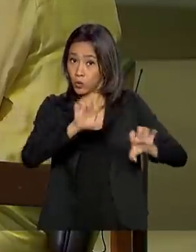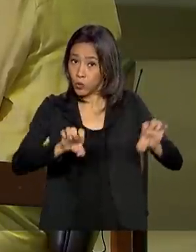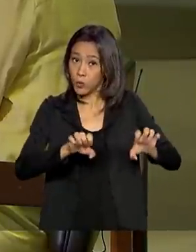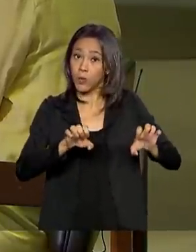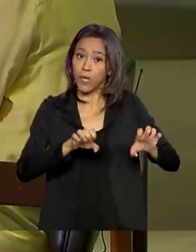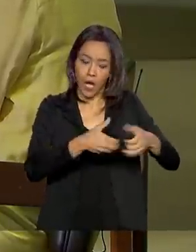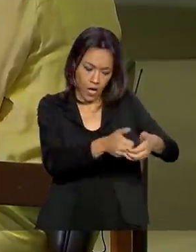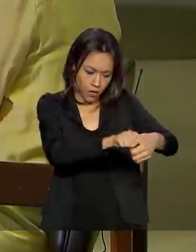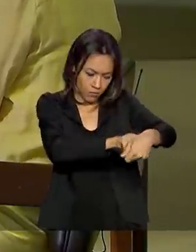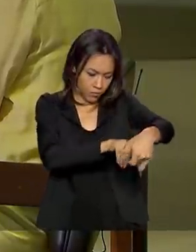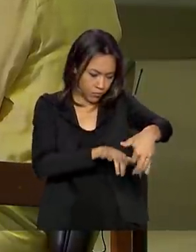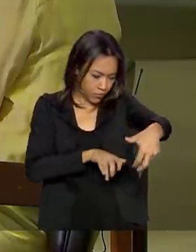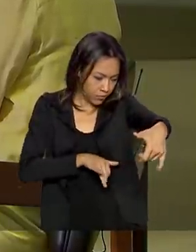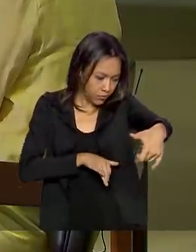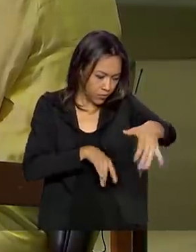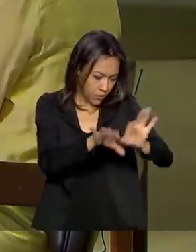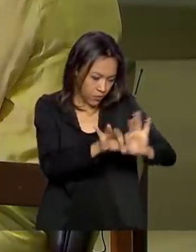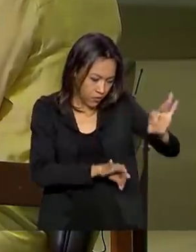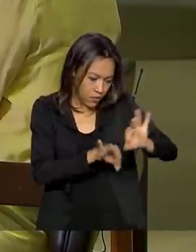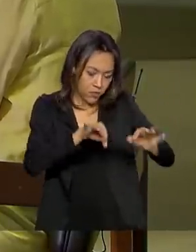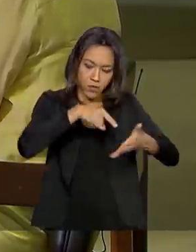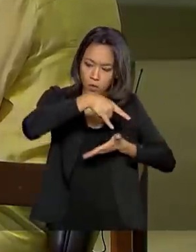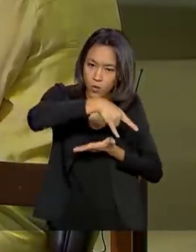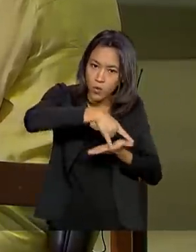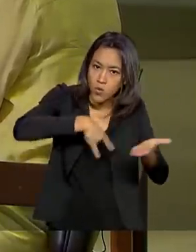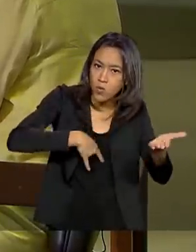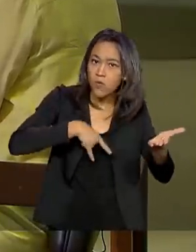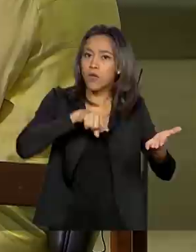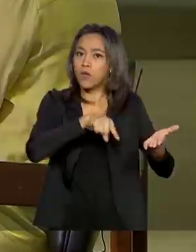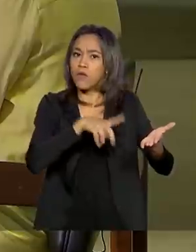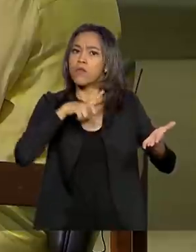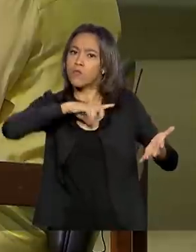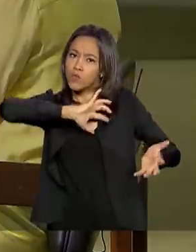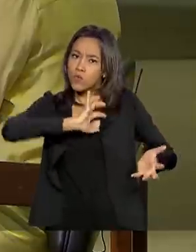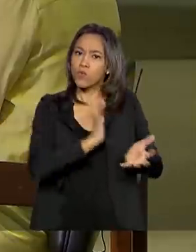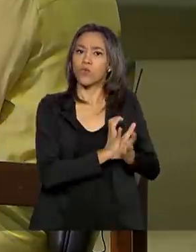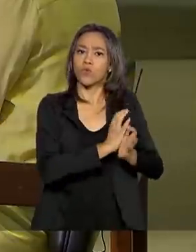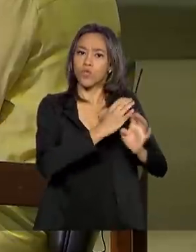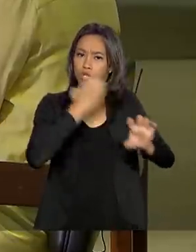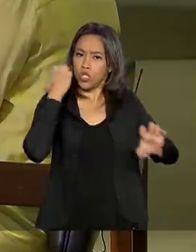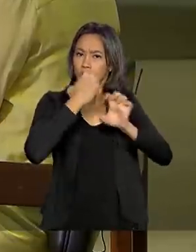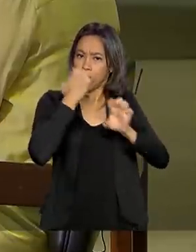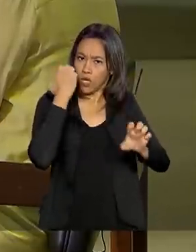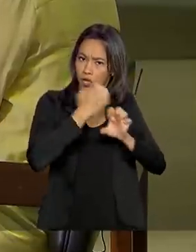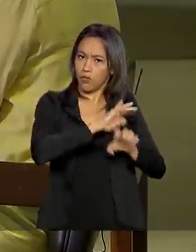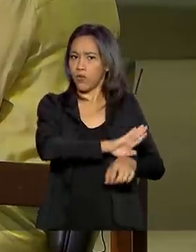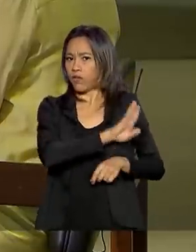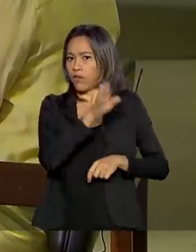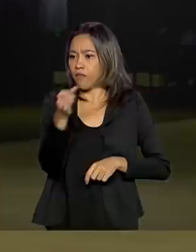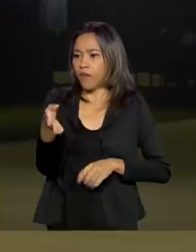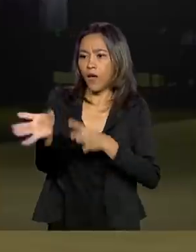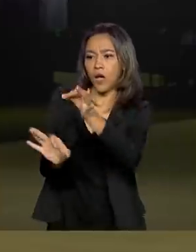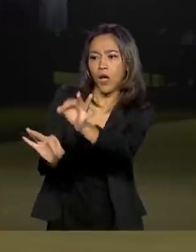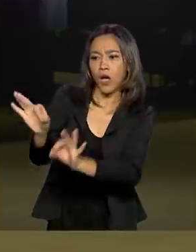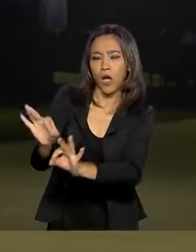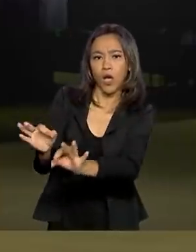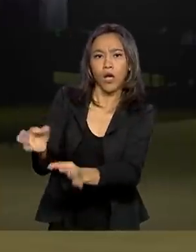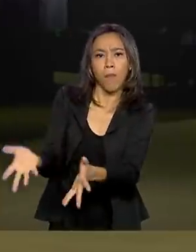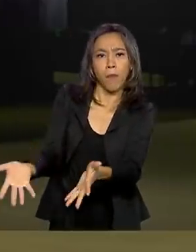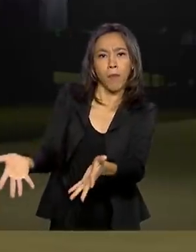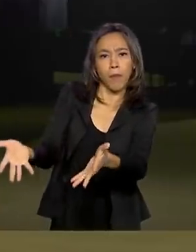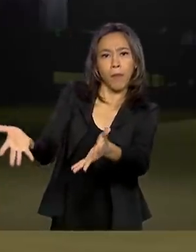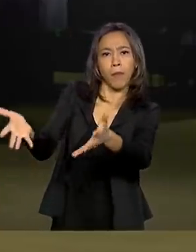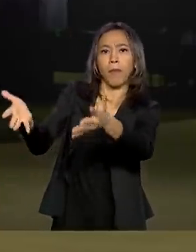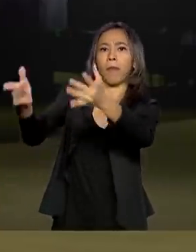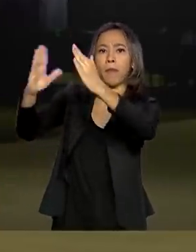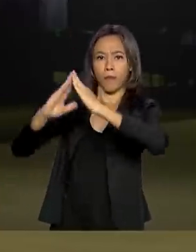o termo de referência, a contratação e nós temos uma equipe de engenheiros que acompanha a montagem nesse local. Atualmente nós temos o